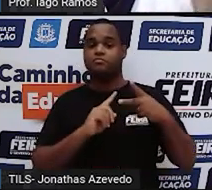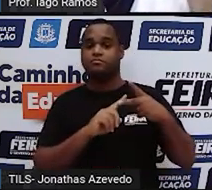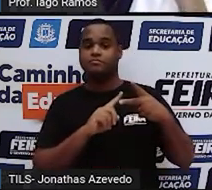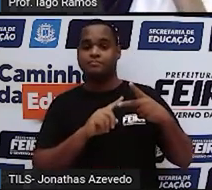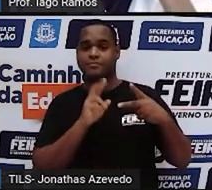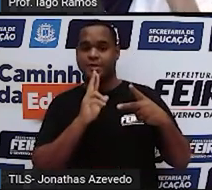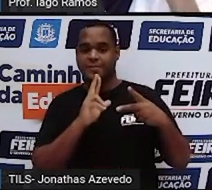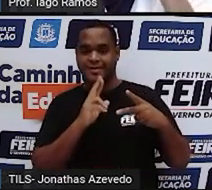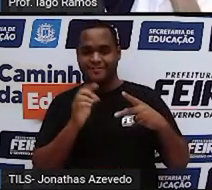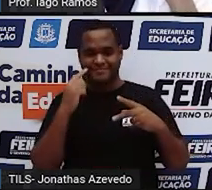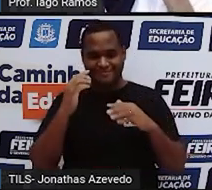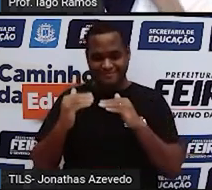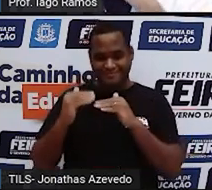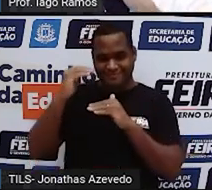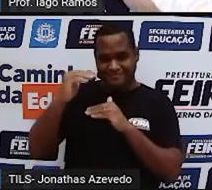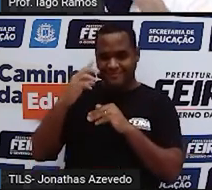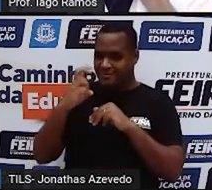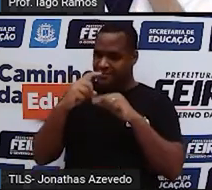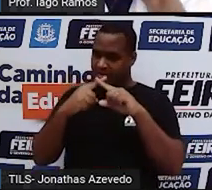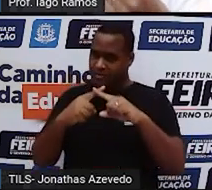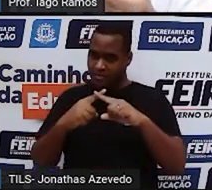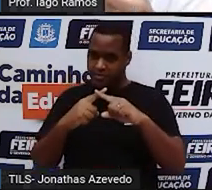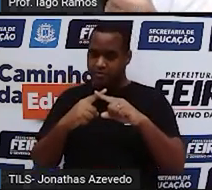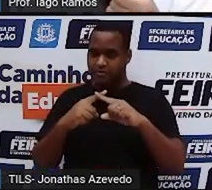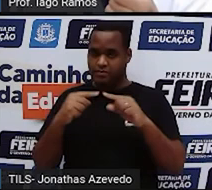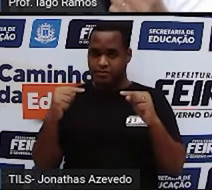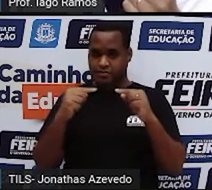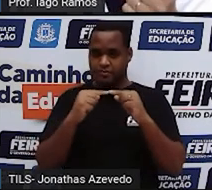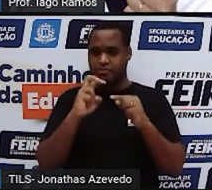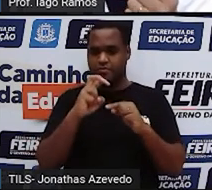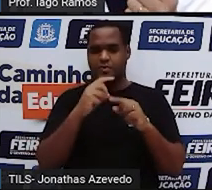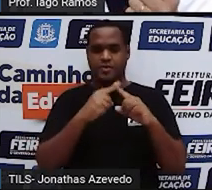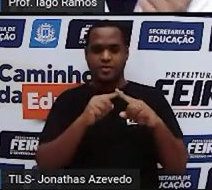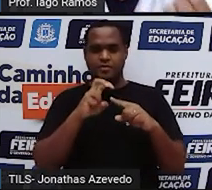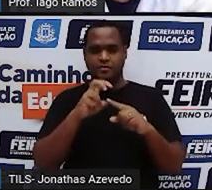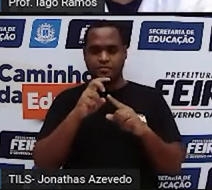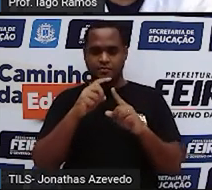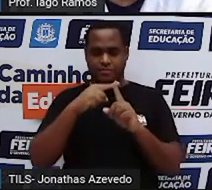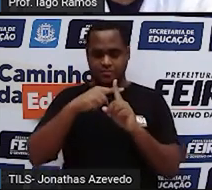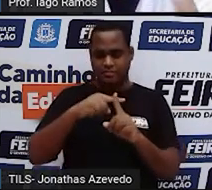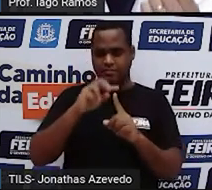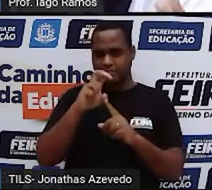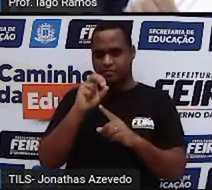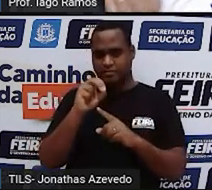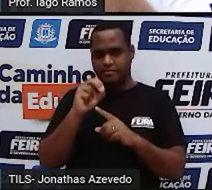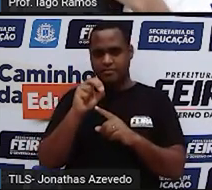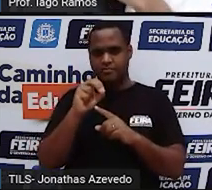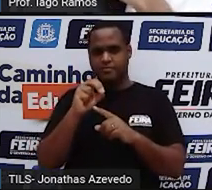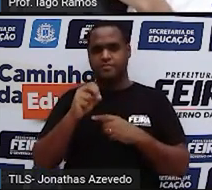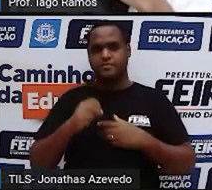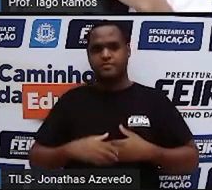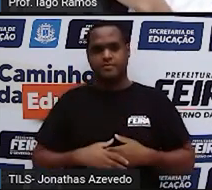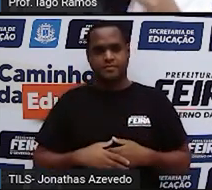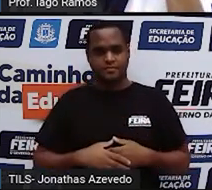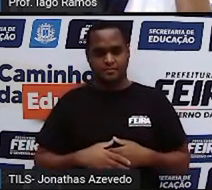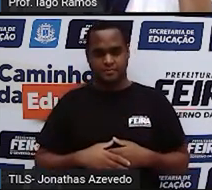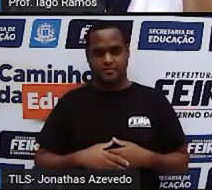resultado de cima, 5x, somado 50. Então é só a gente escrever 5x mais 50.